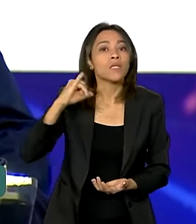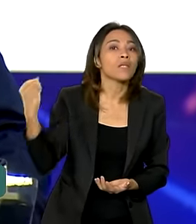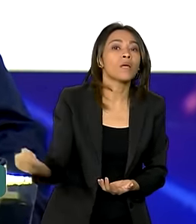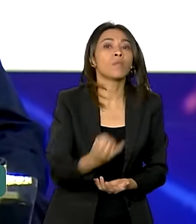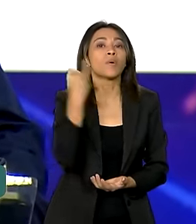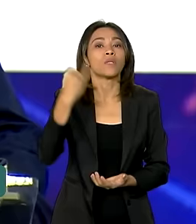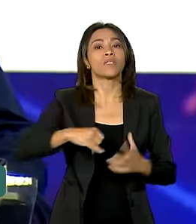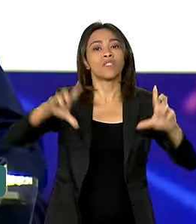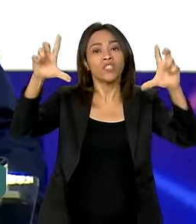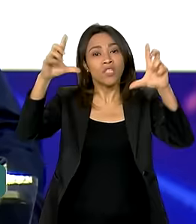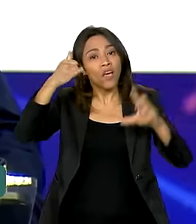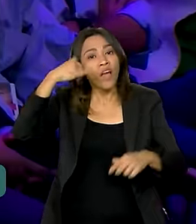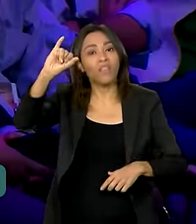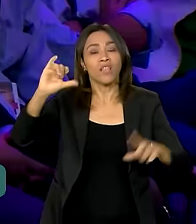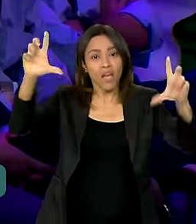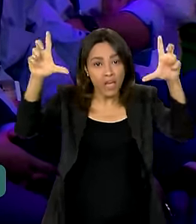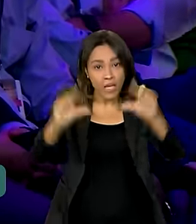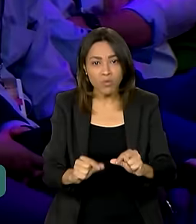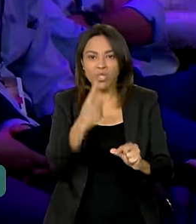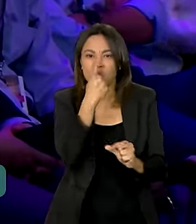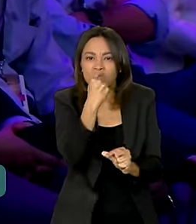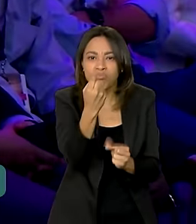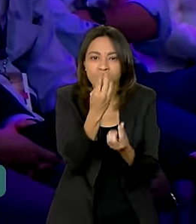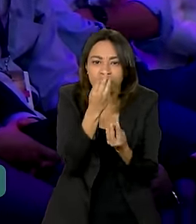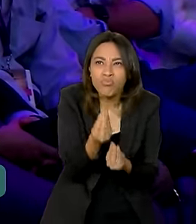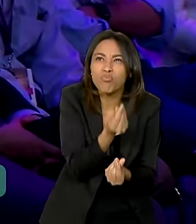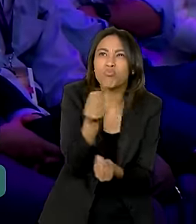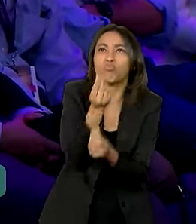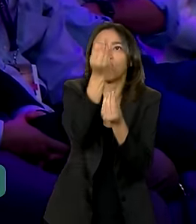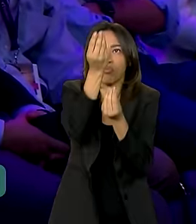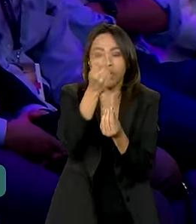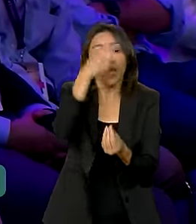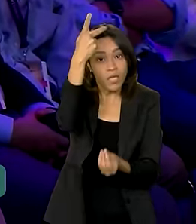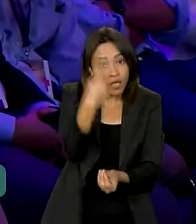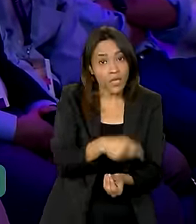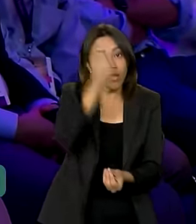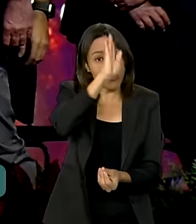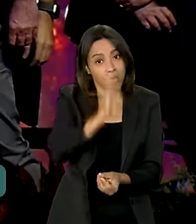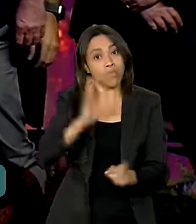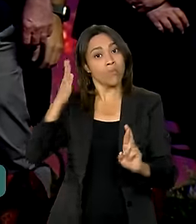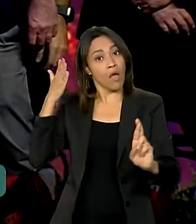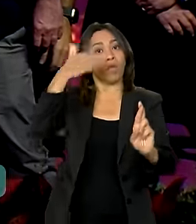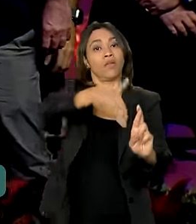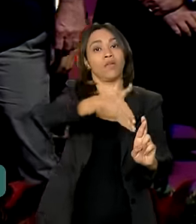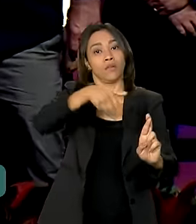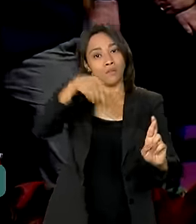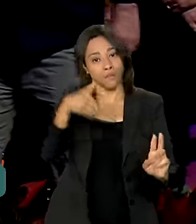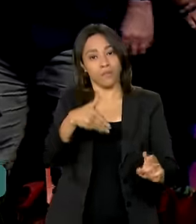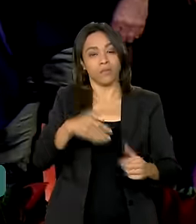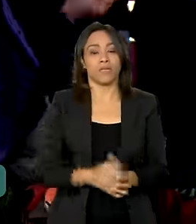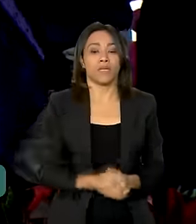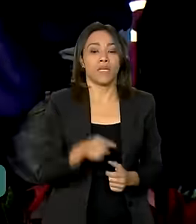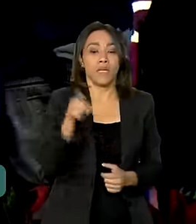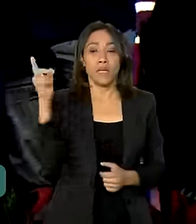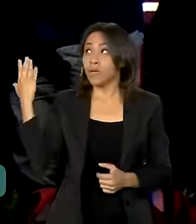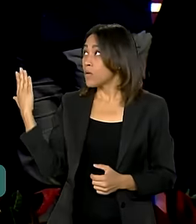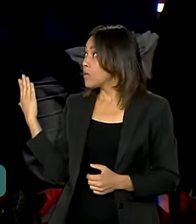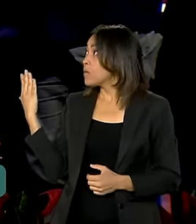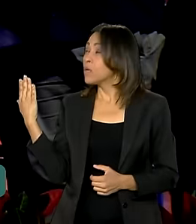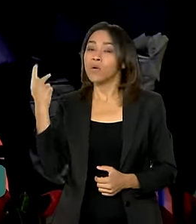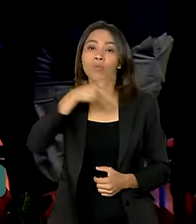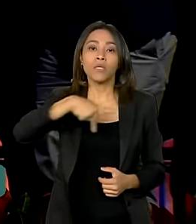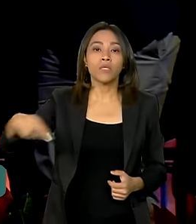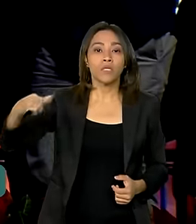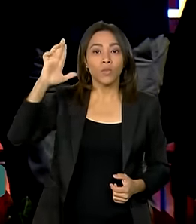o planeta e é fundamental que o façamos e que o Brasil seja exemplo para isso. O presidente Lula fez o descerramento da